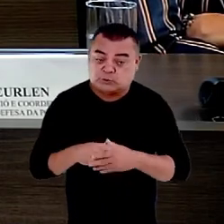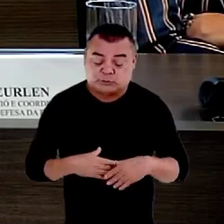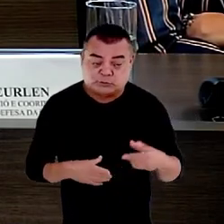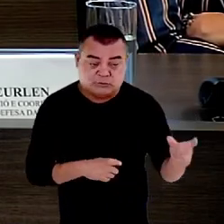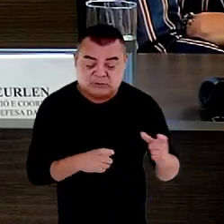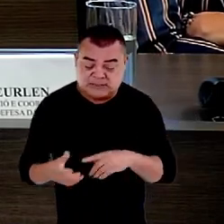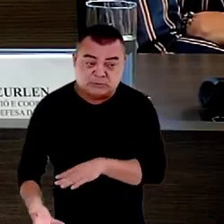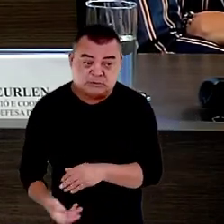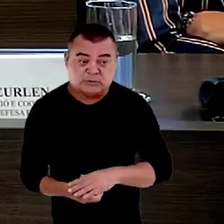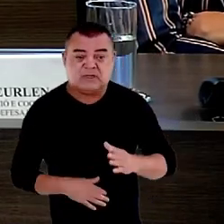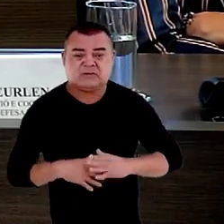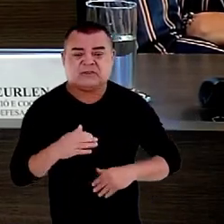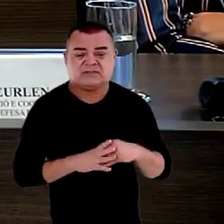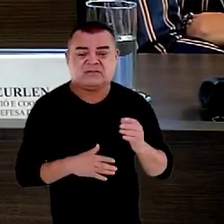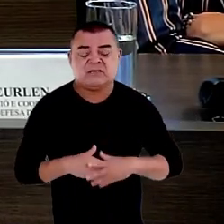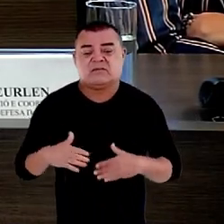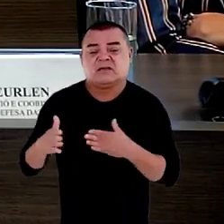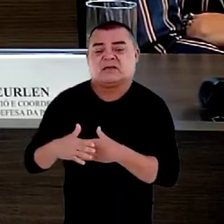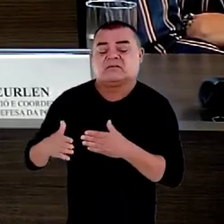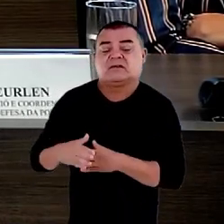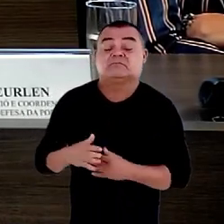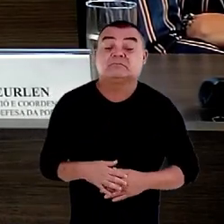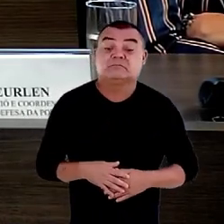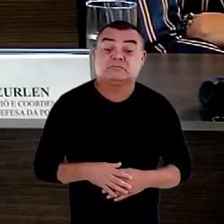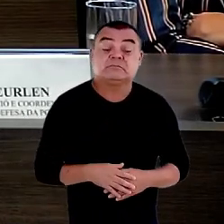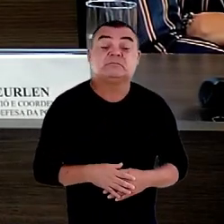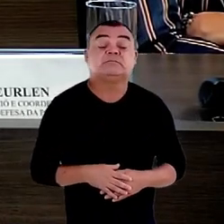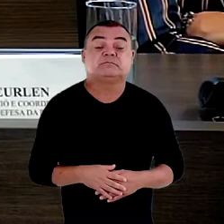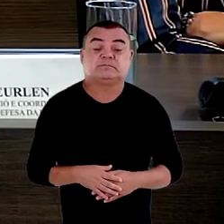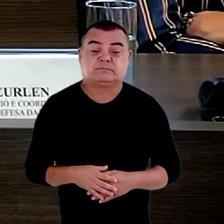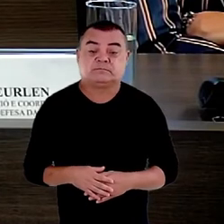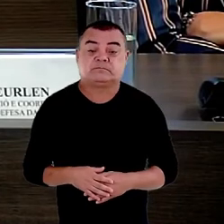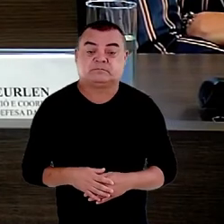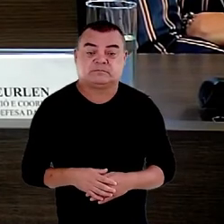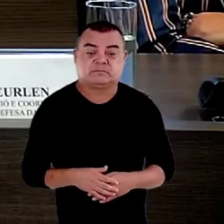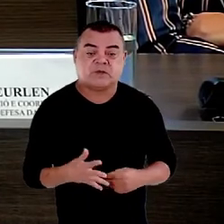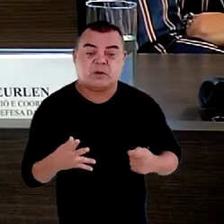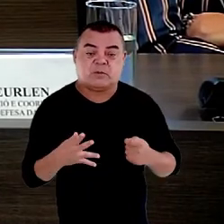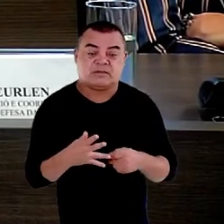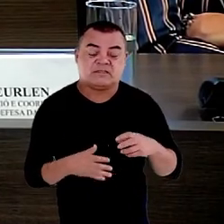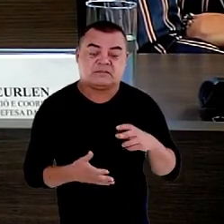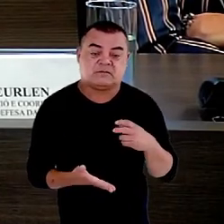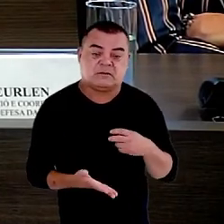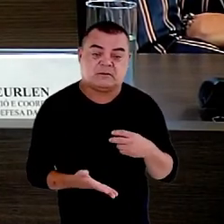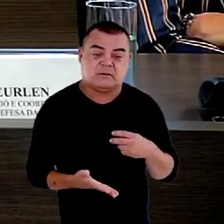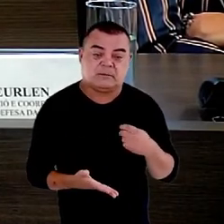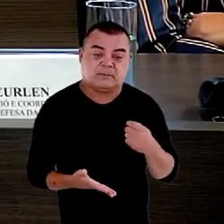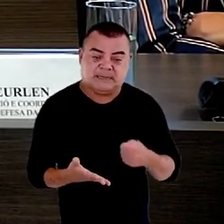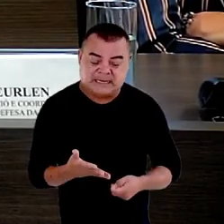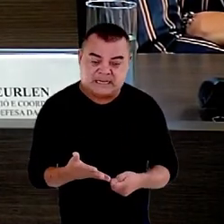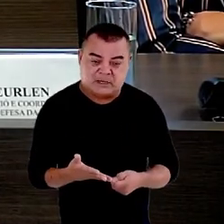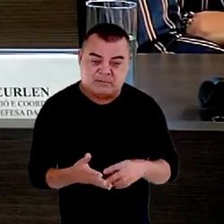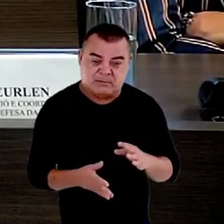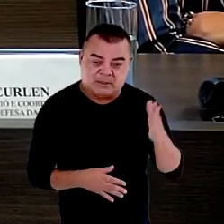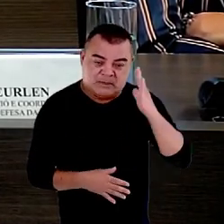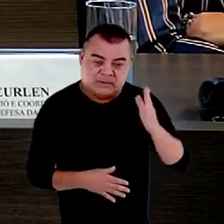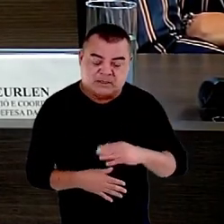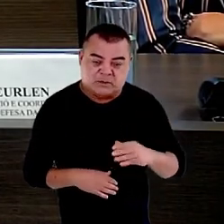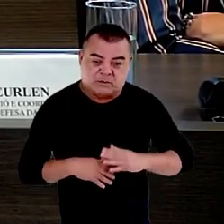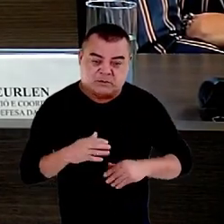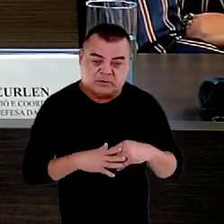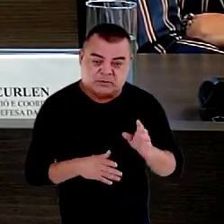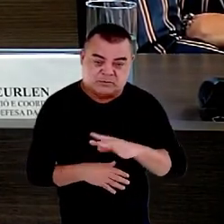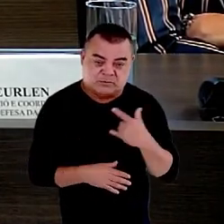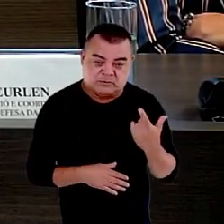atuação muito limitada ao processo penal mas que no Brasil por obra dos nossos constituintes